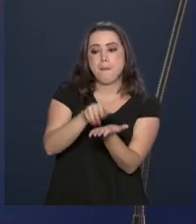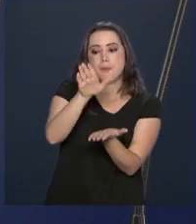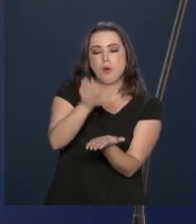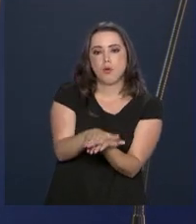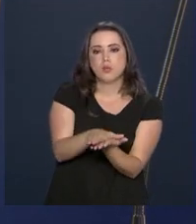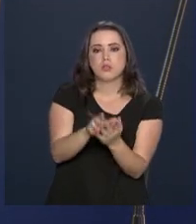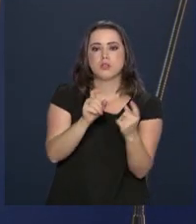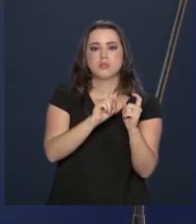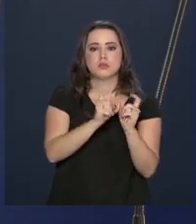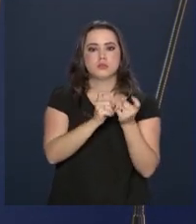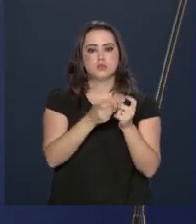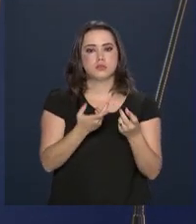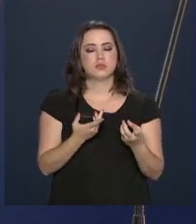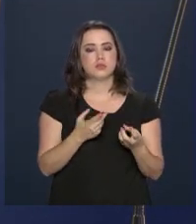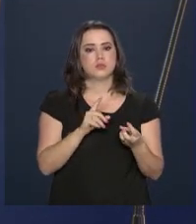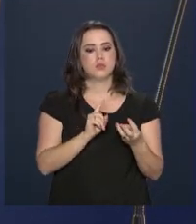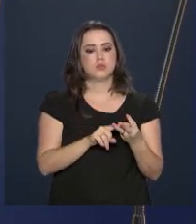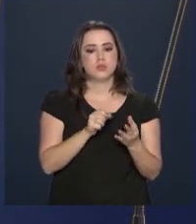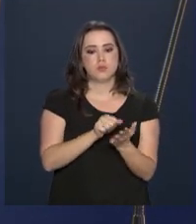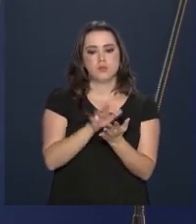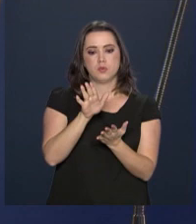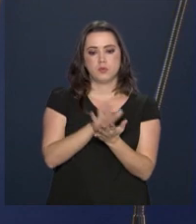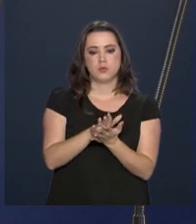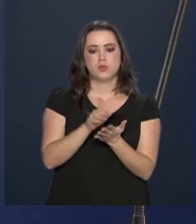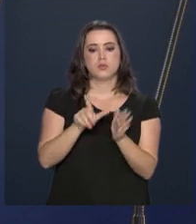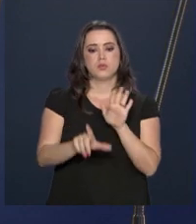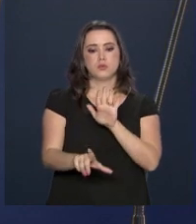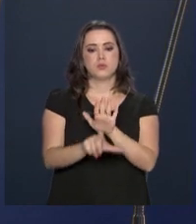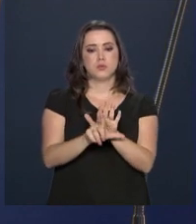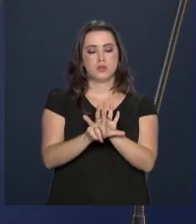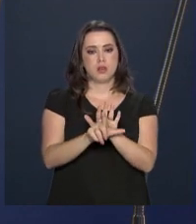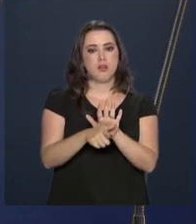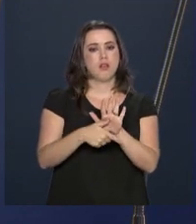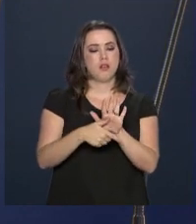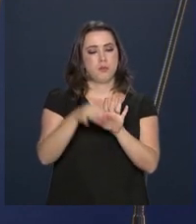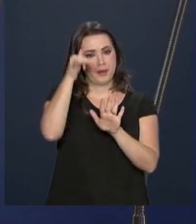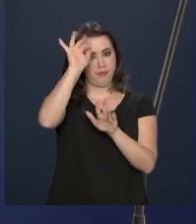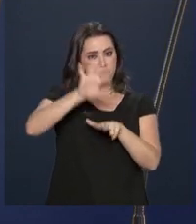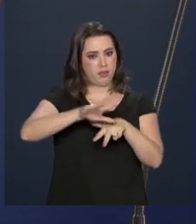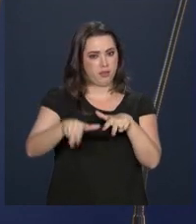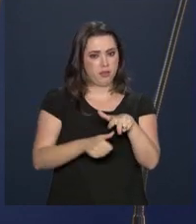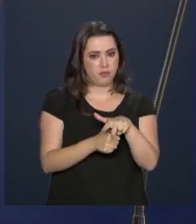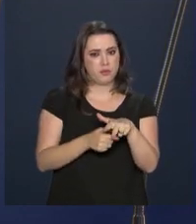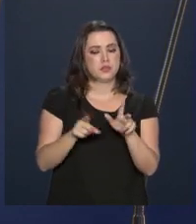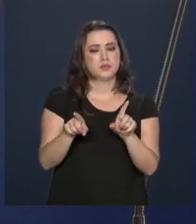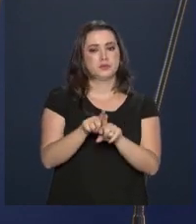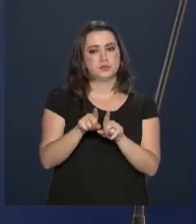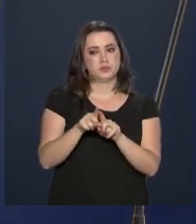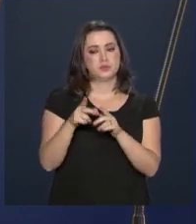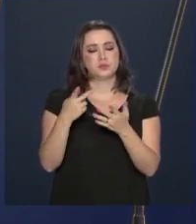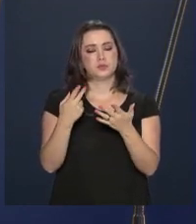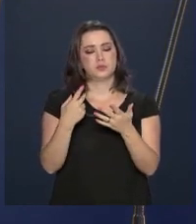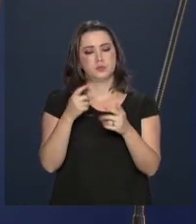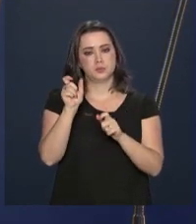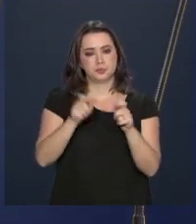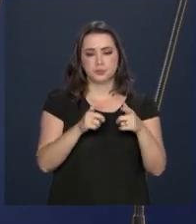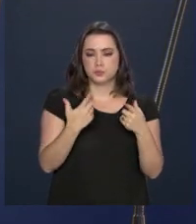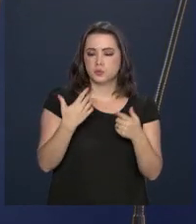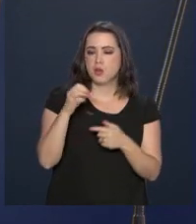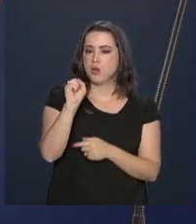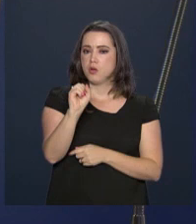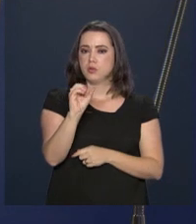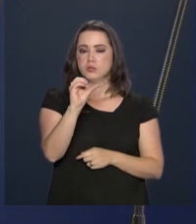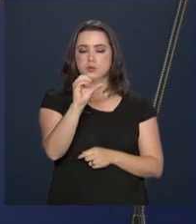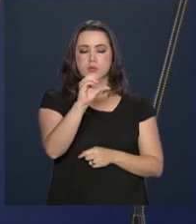administrativa, aquela multa prevista na lei anticorrupção e na lei de improbidade administrativa, R$